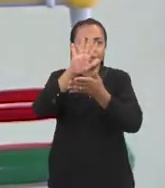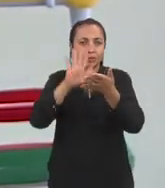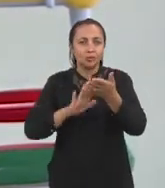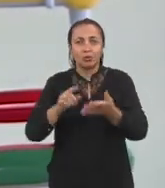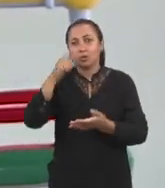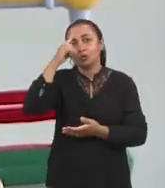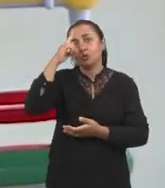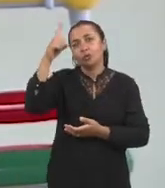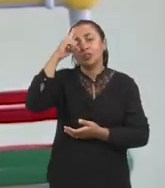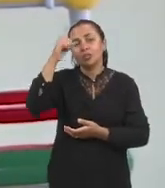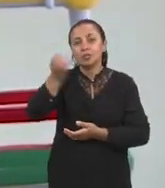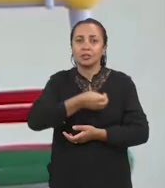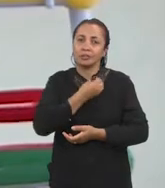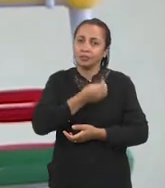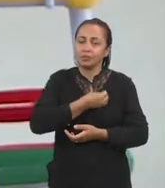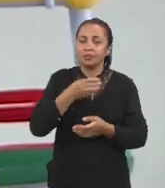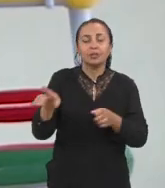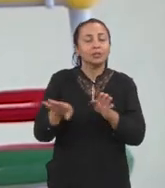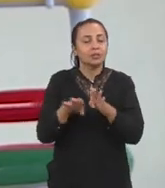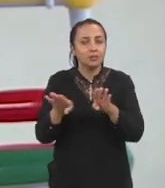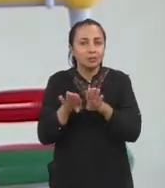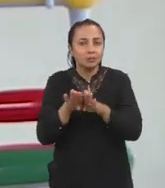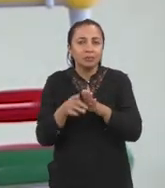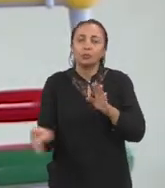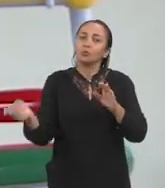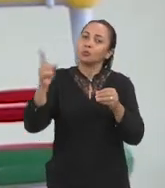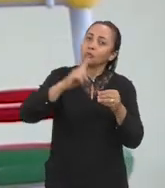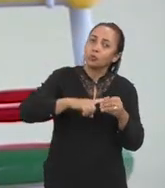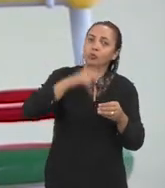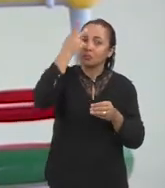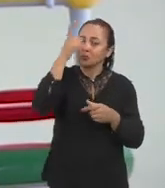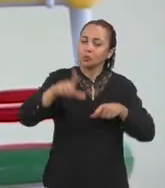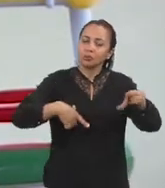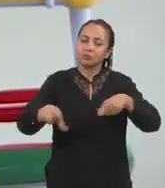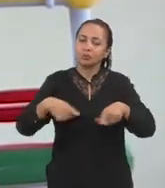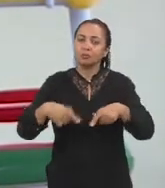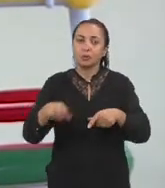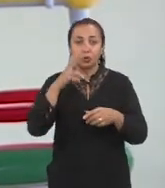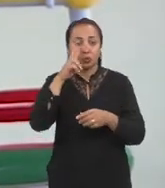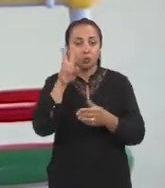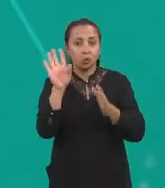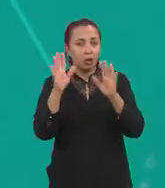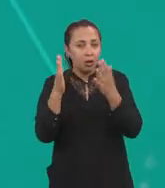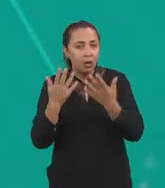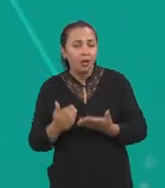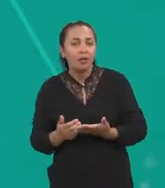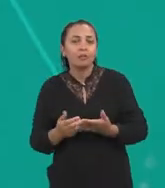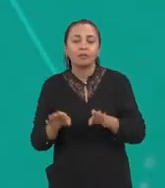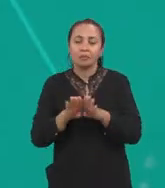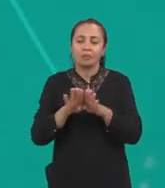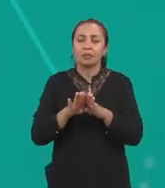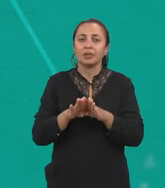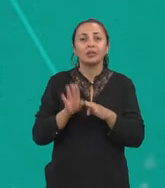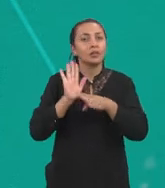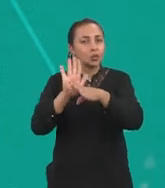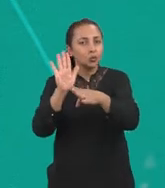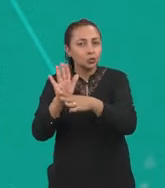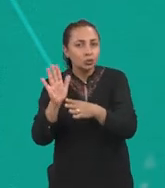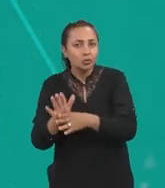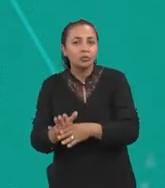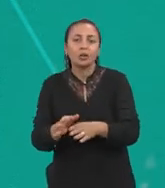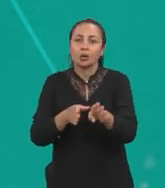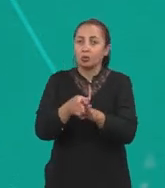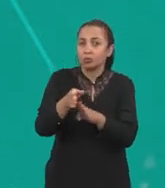sua vida diária e também voltar ao trabalho, avaliar isso aí e também fazer uma assistência, fornecer orientações